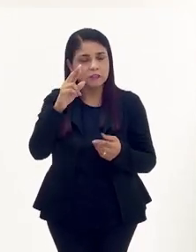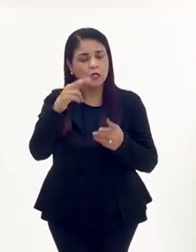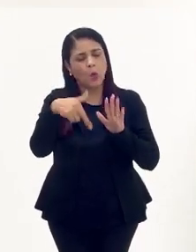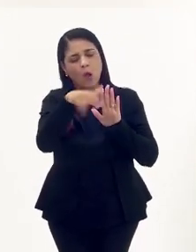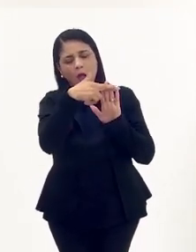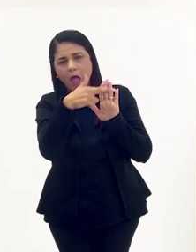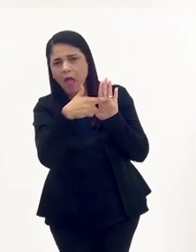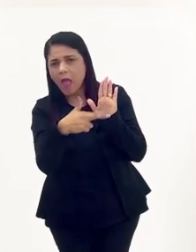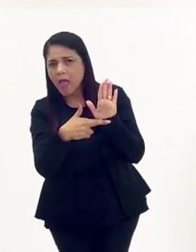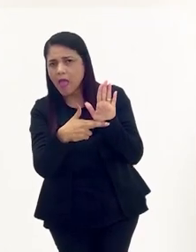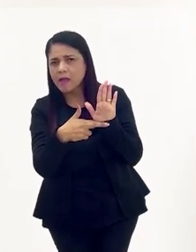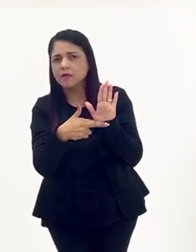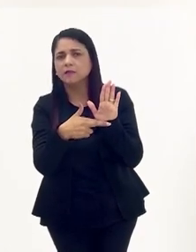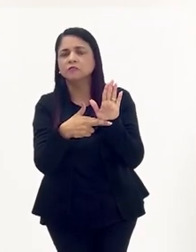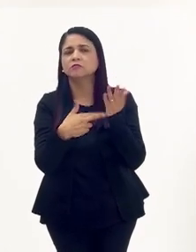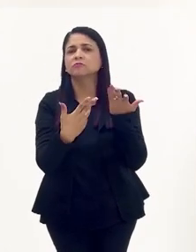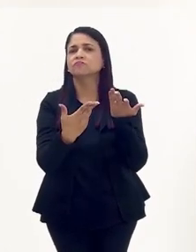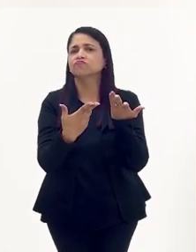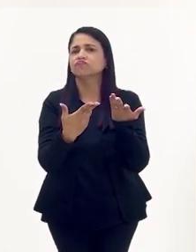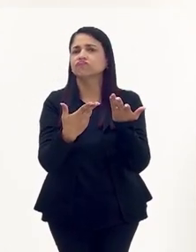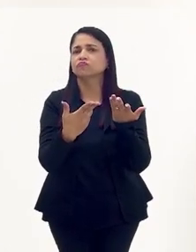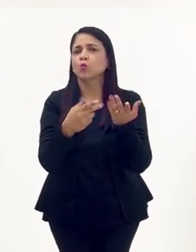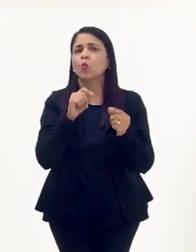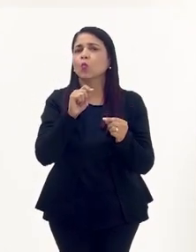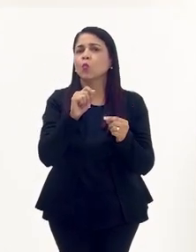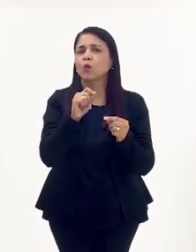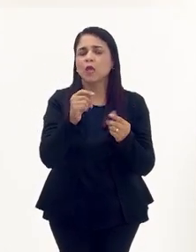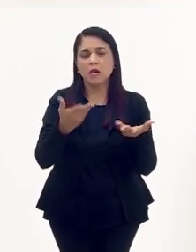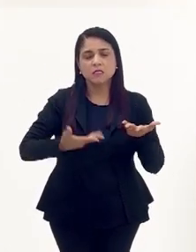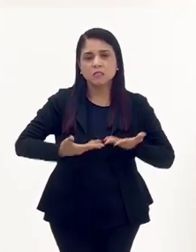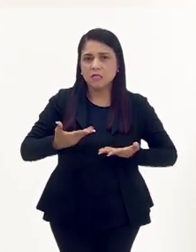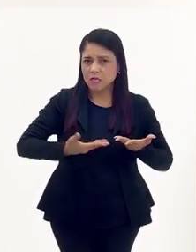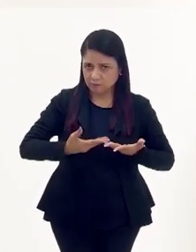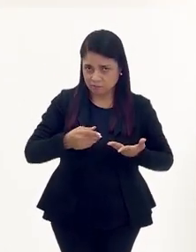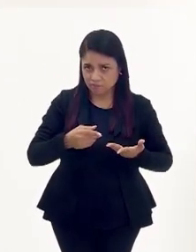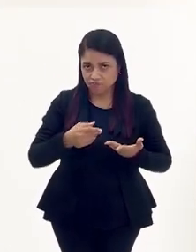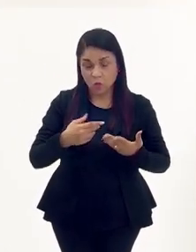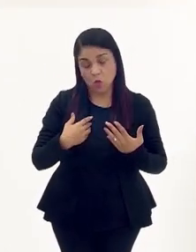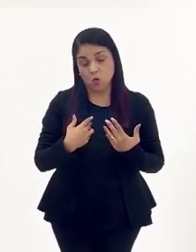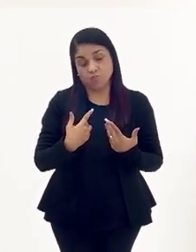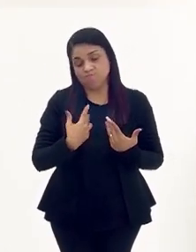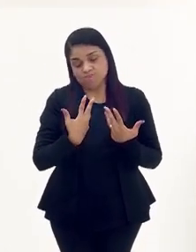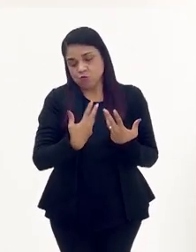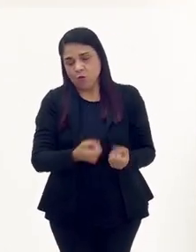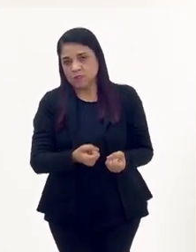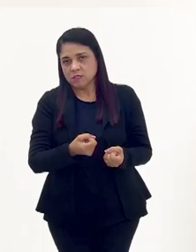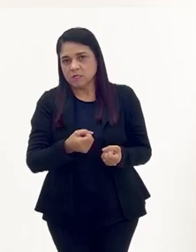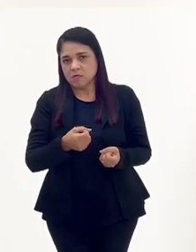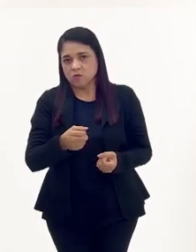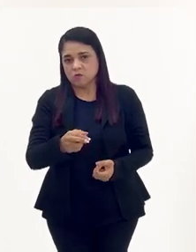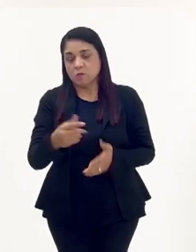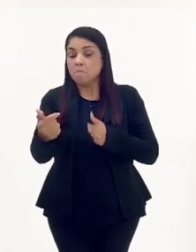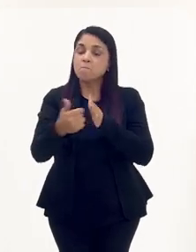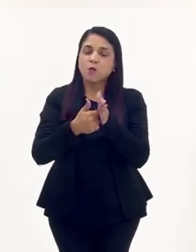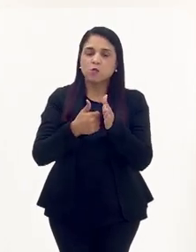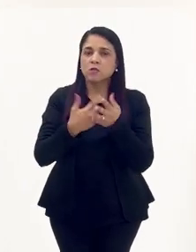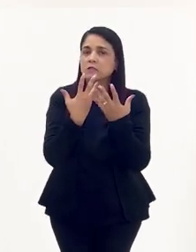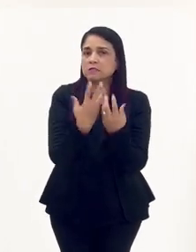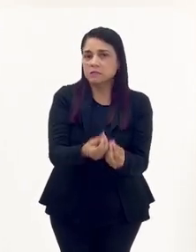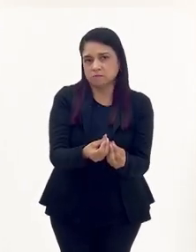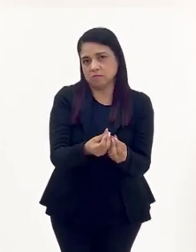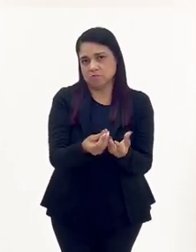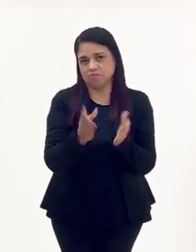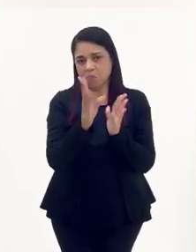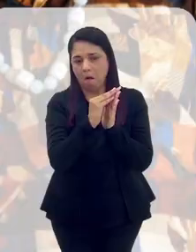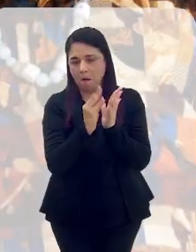serve, quais são as normas, por isso eu não aceitei. E aí eu queria te fazer uma pergunta de uma